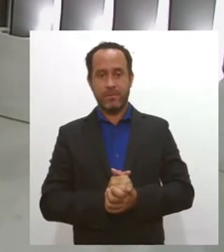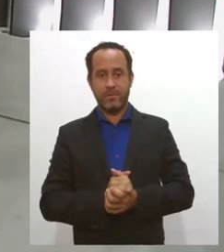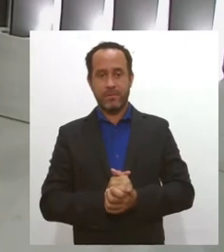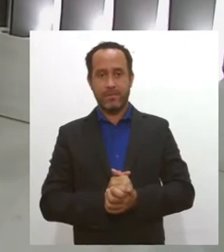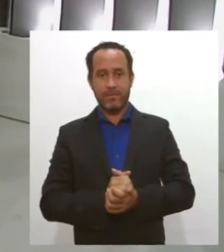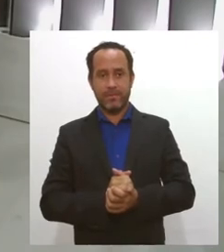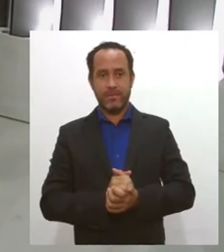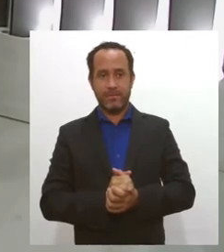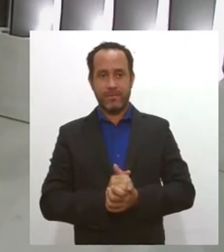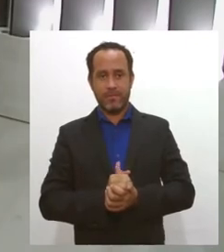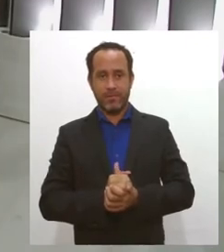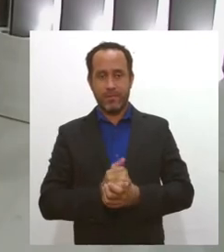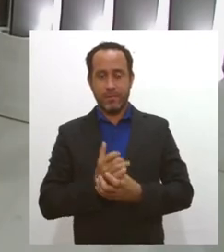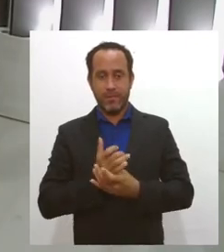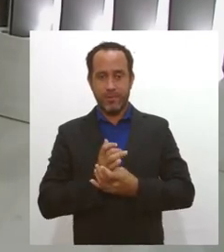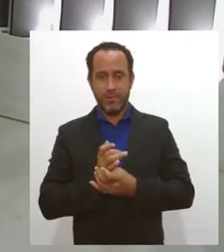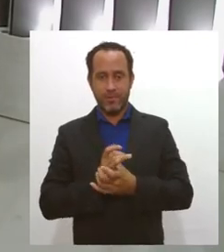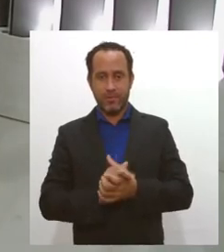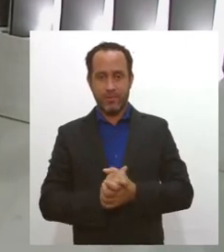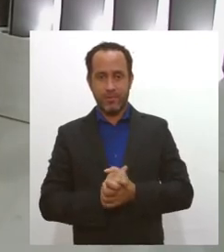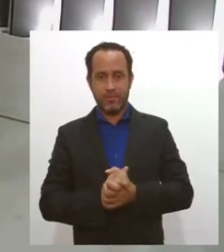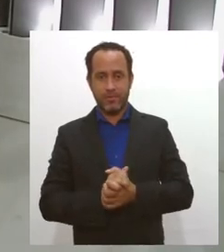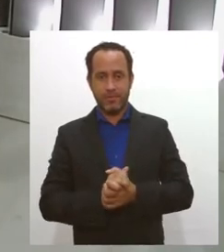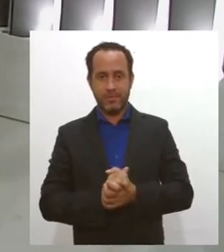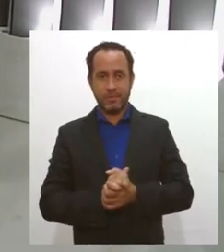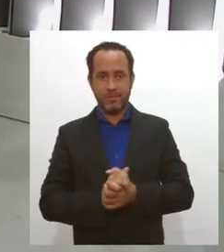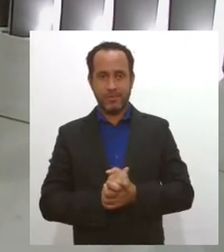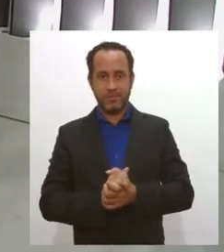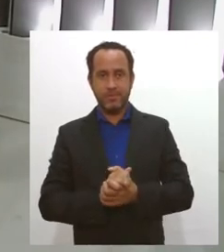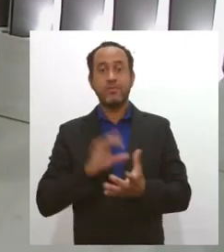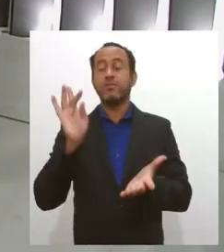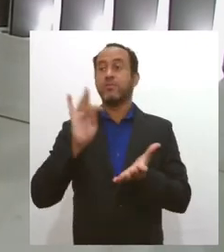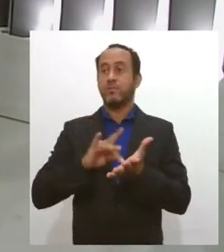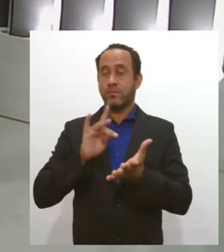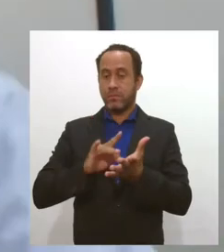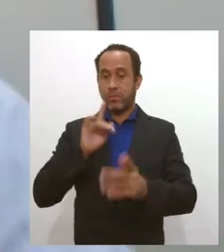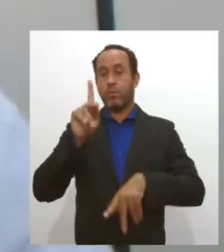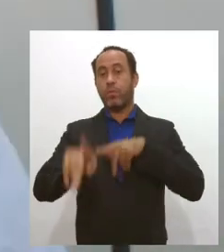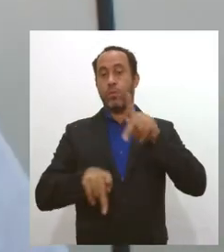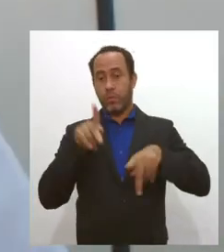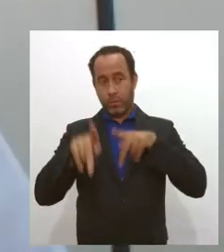eu diria que a população